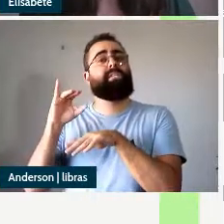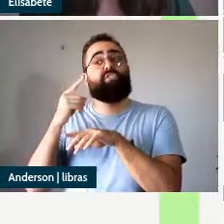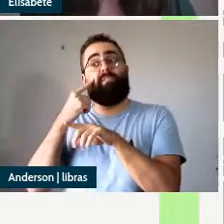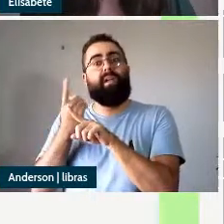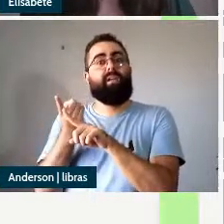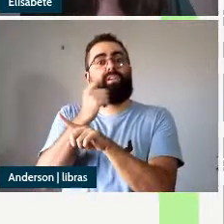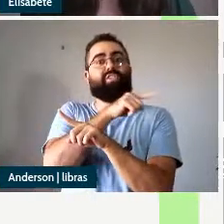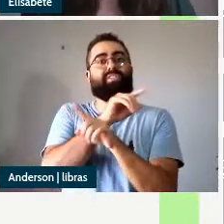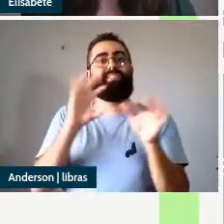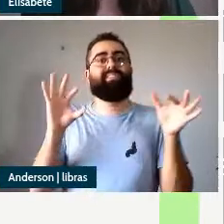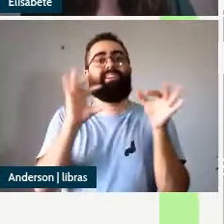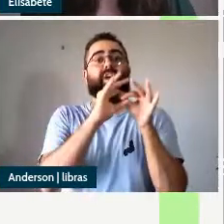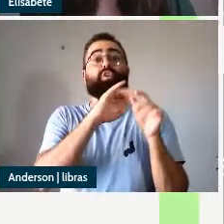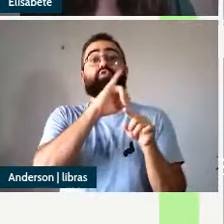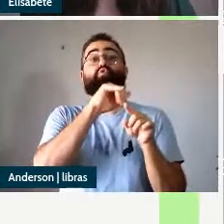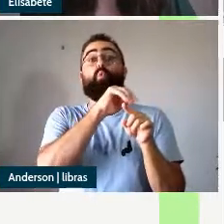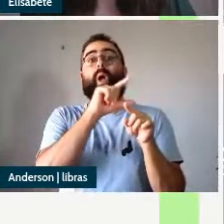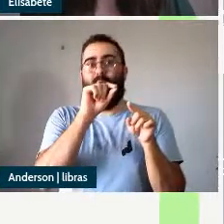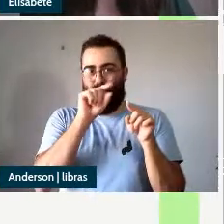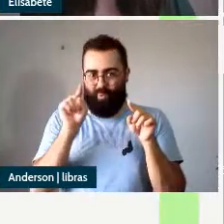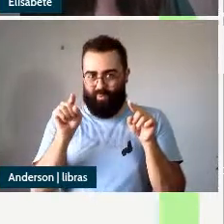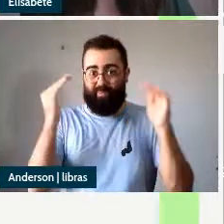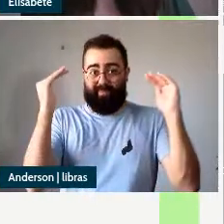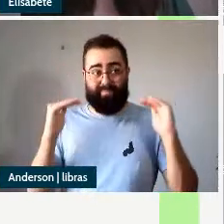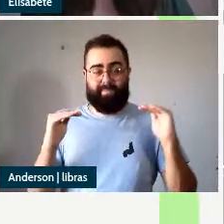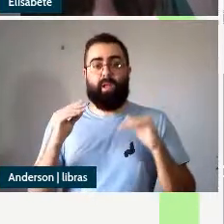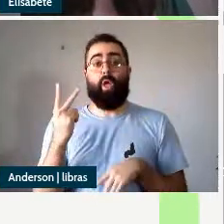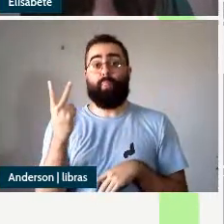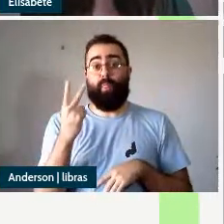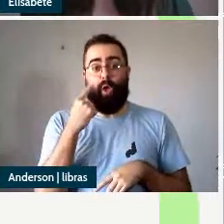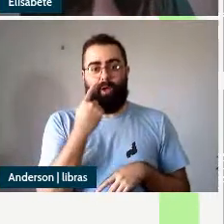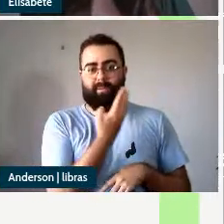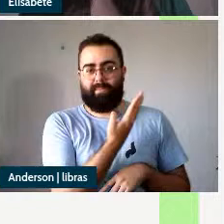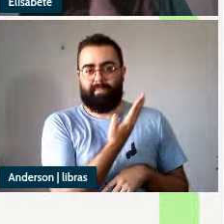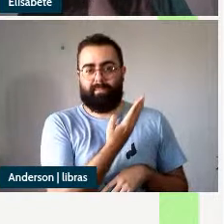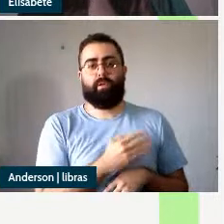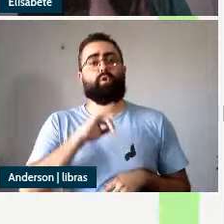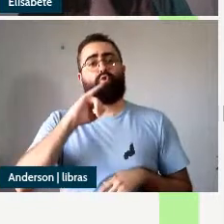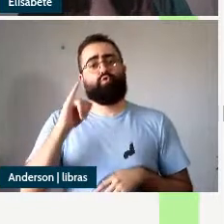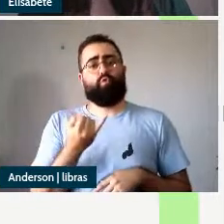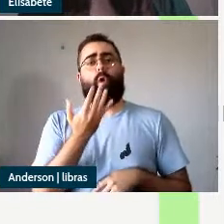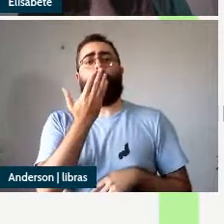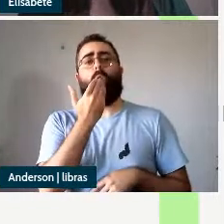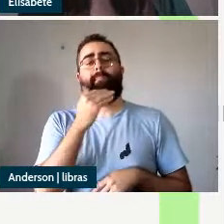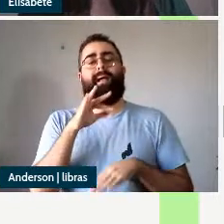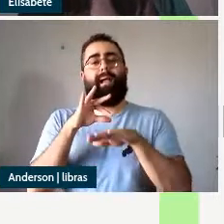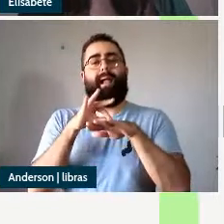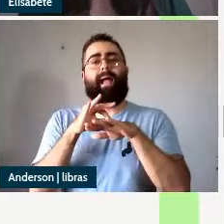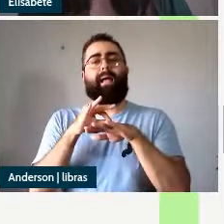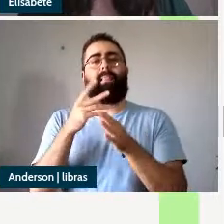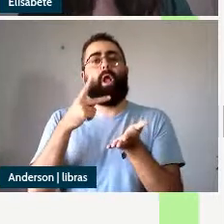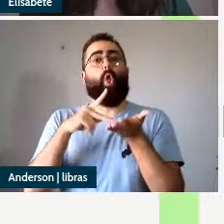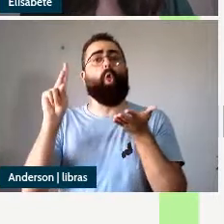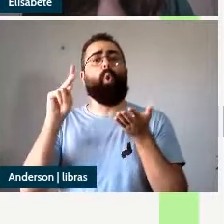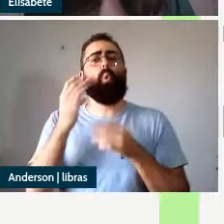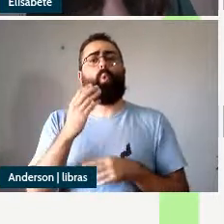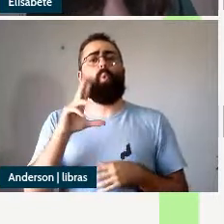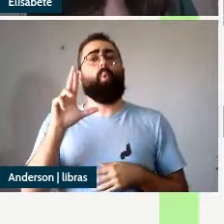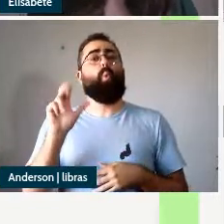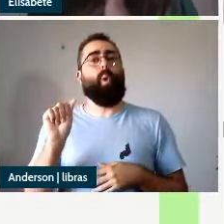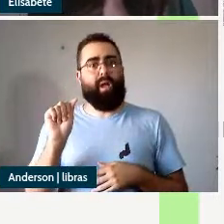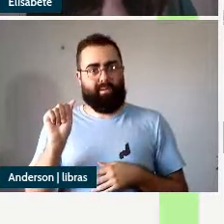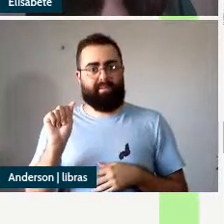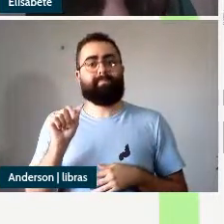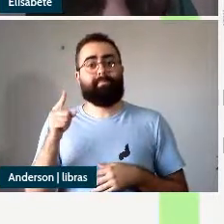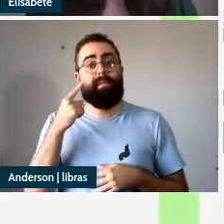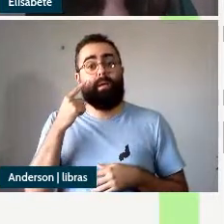oração matriz e na sentença 2 o João comeu a carne crua nós temos um adjetivo depictivo crua que se orienta para